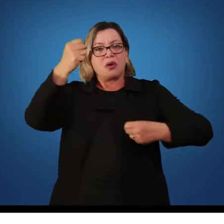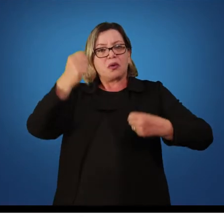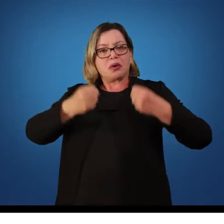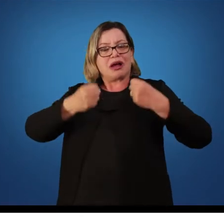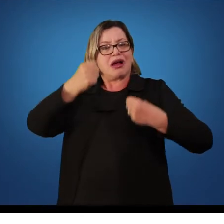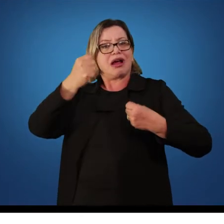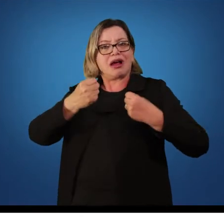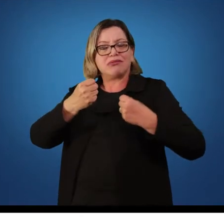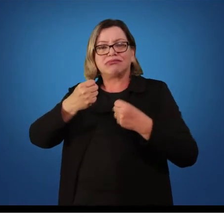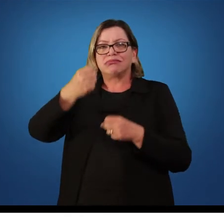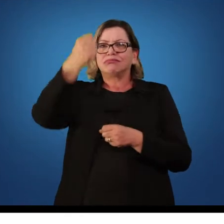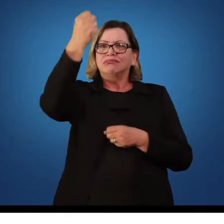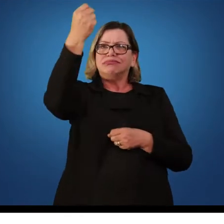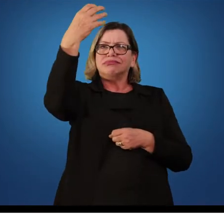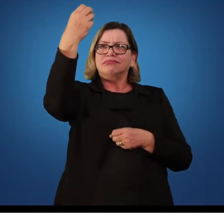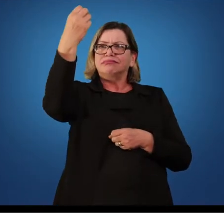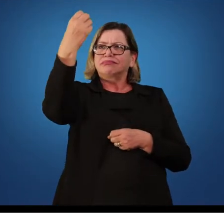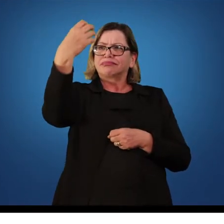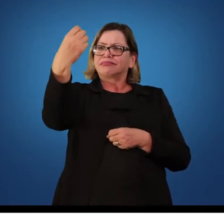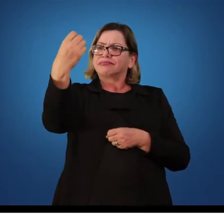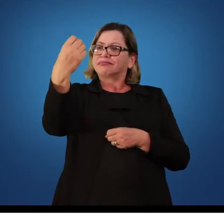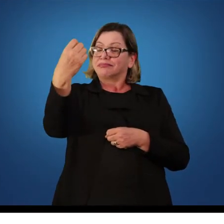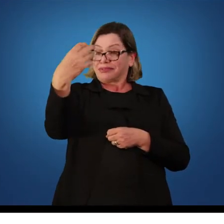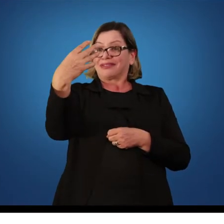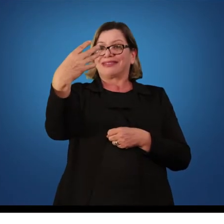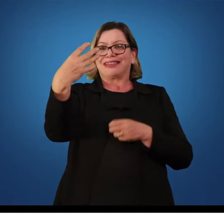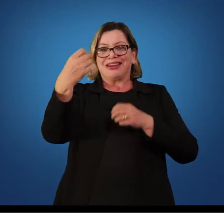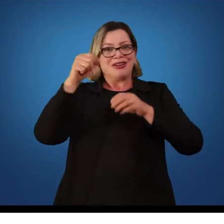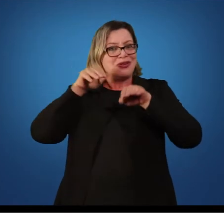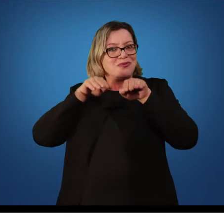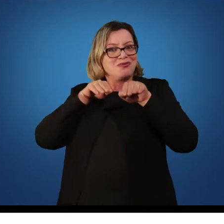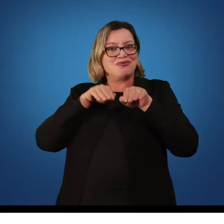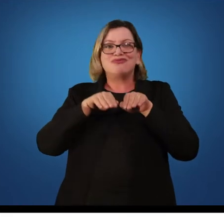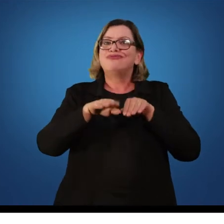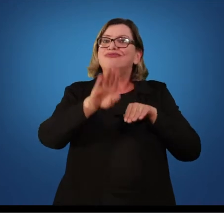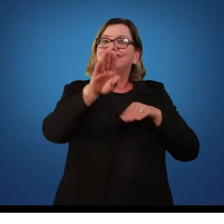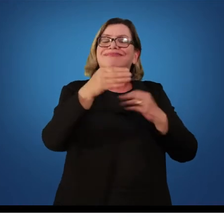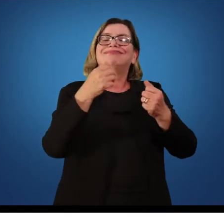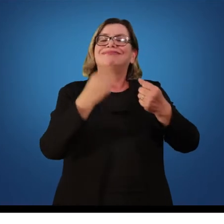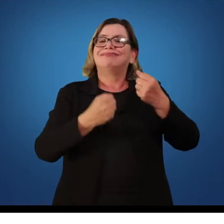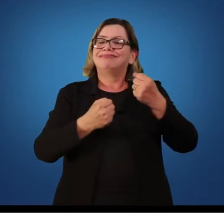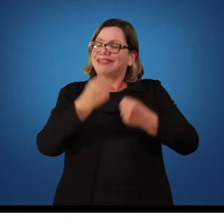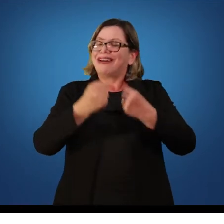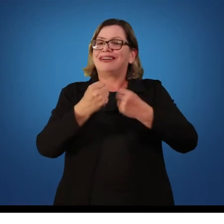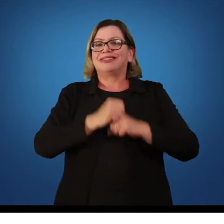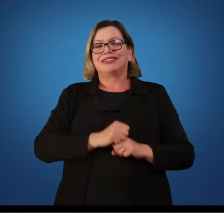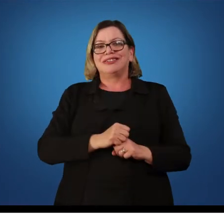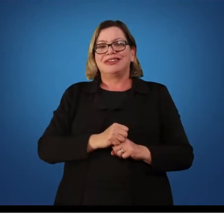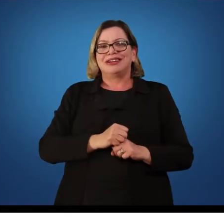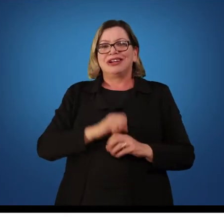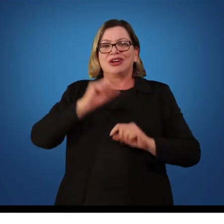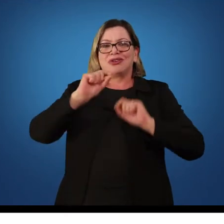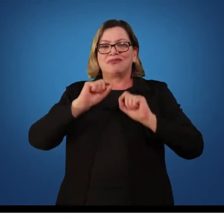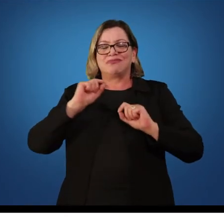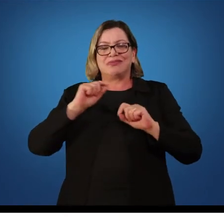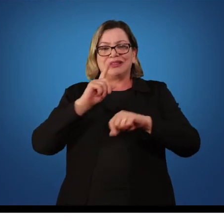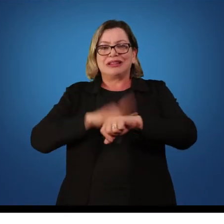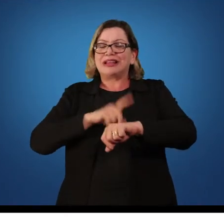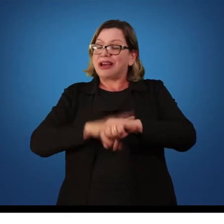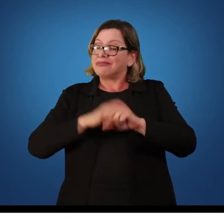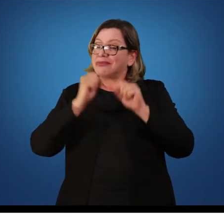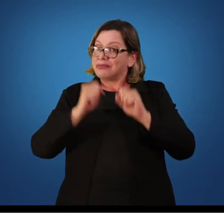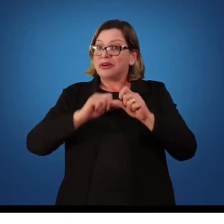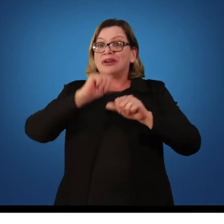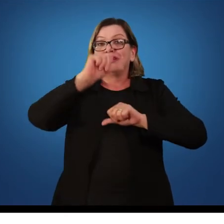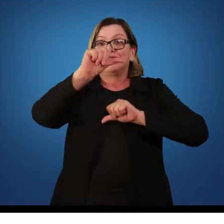abertura do semáforo. Também pode servir como um exemplo. Então, o tempo de reação é uma variável que